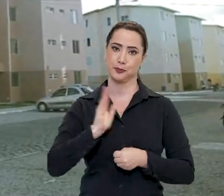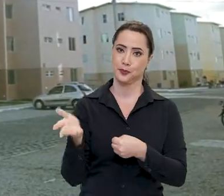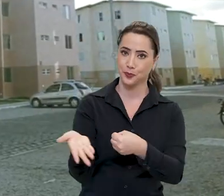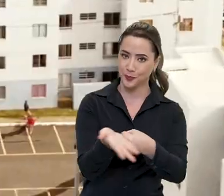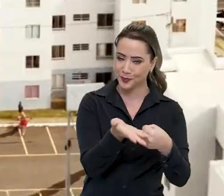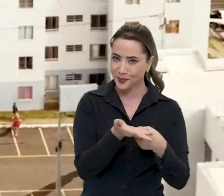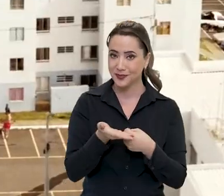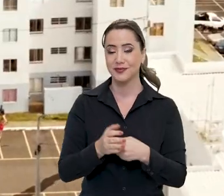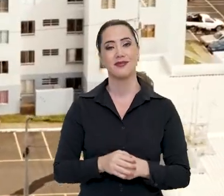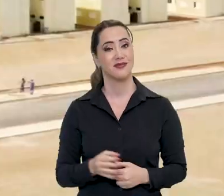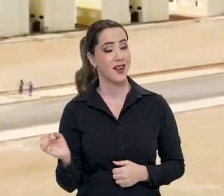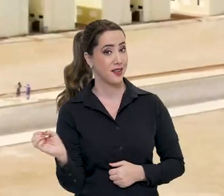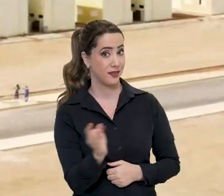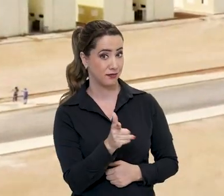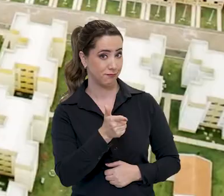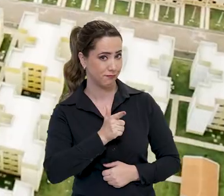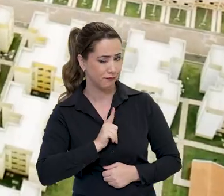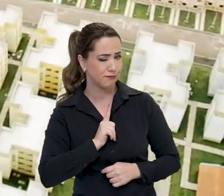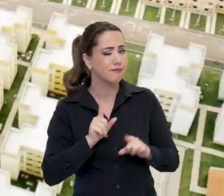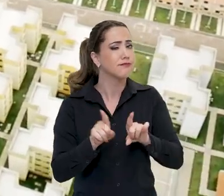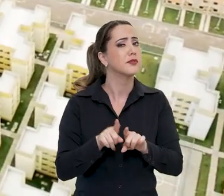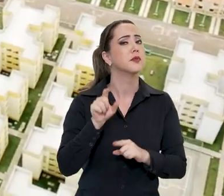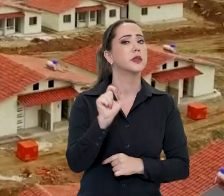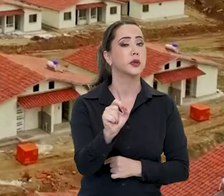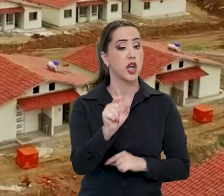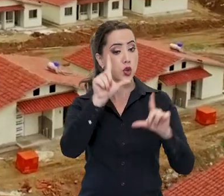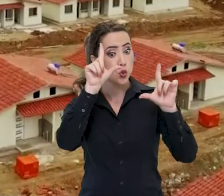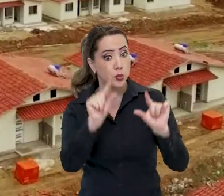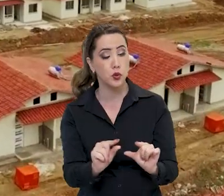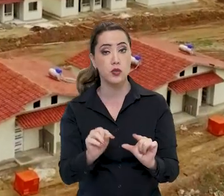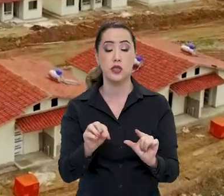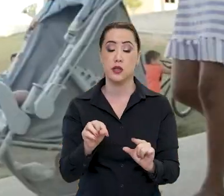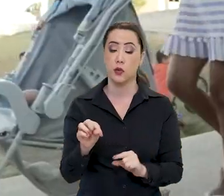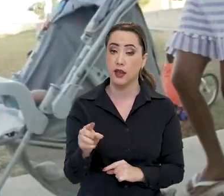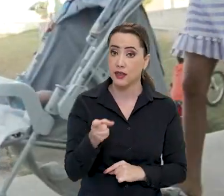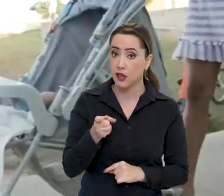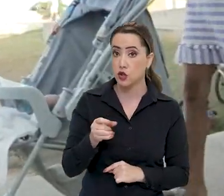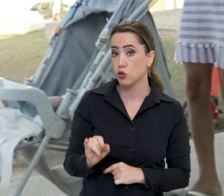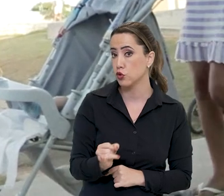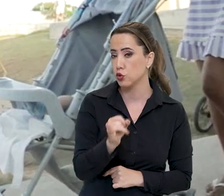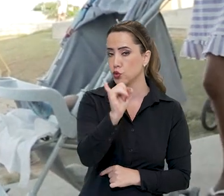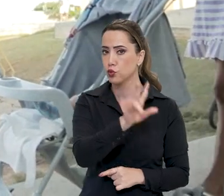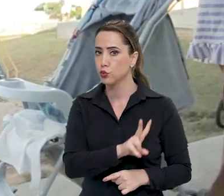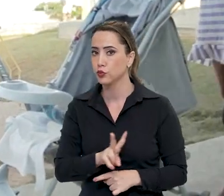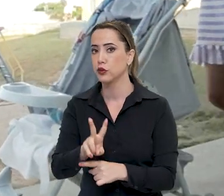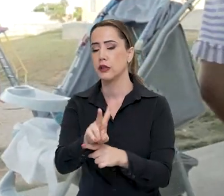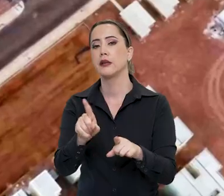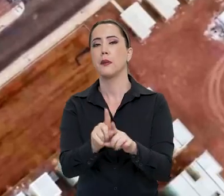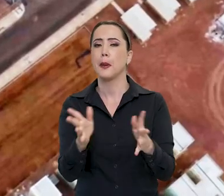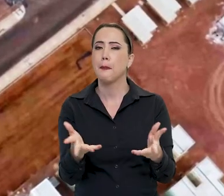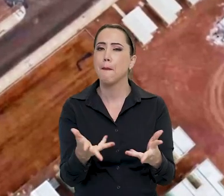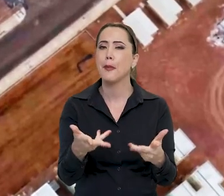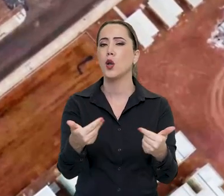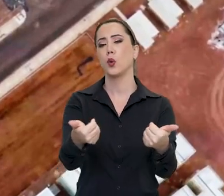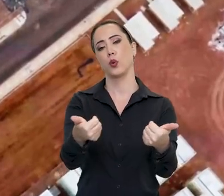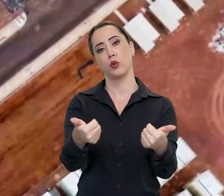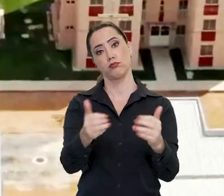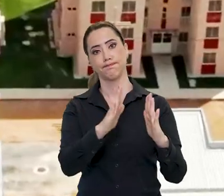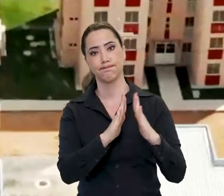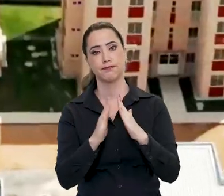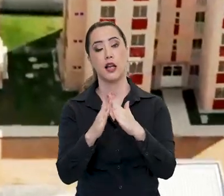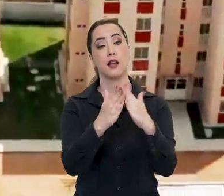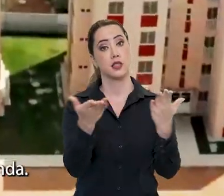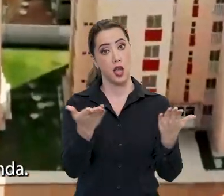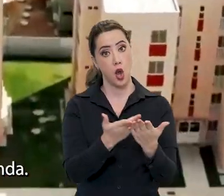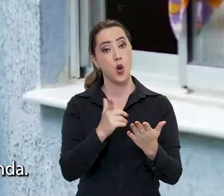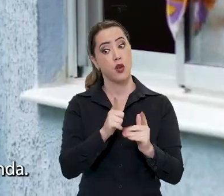para a classe média. As novidades incluem ainda a redução de taxas de juros nos financiamentos e melhorias na qualidade